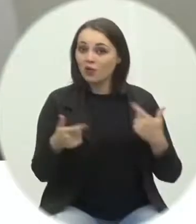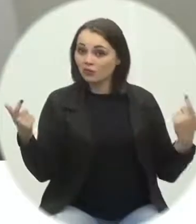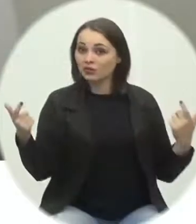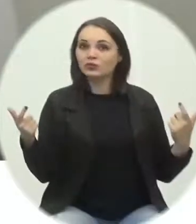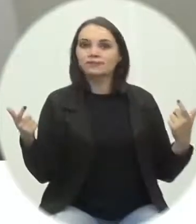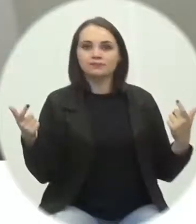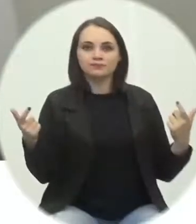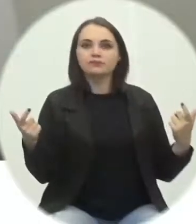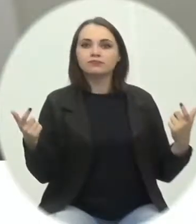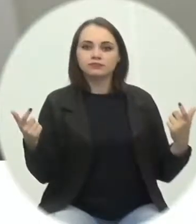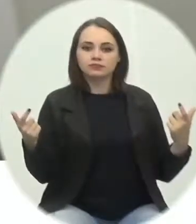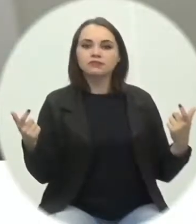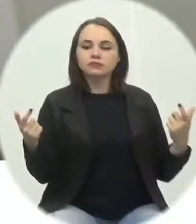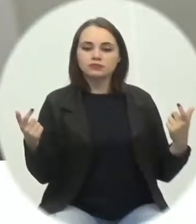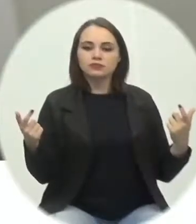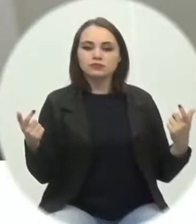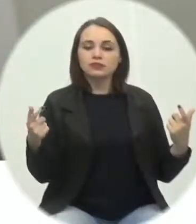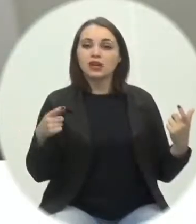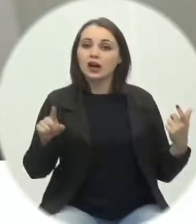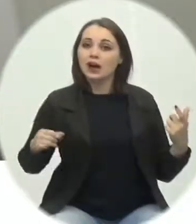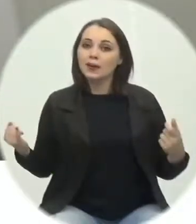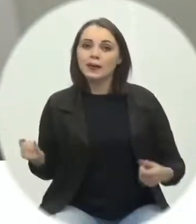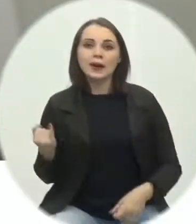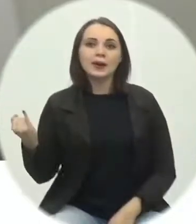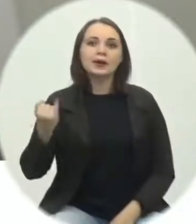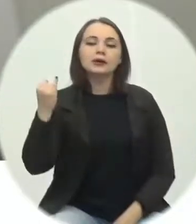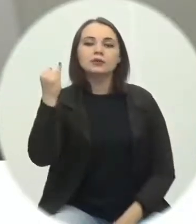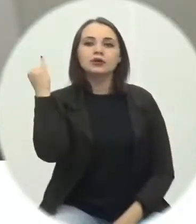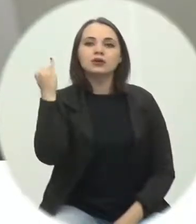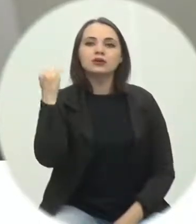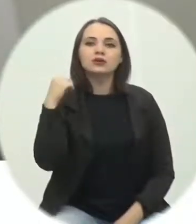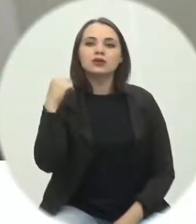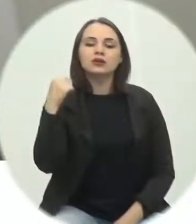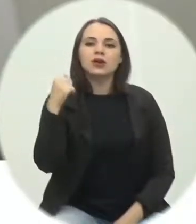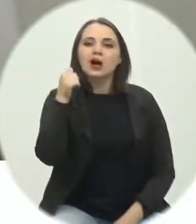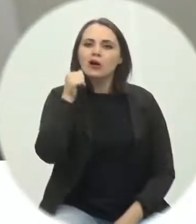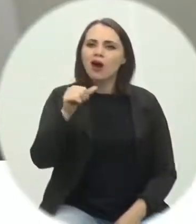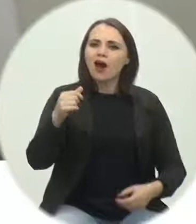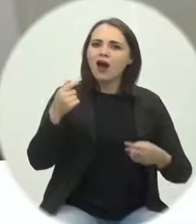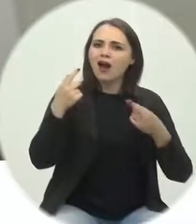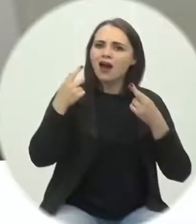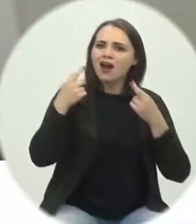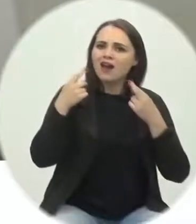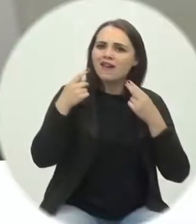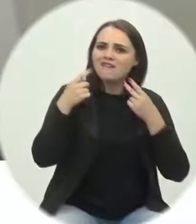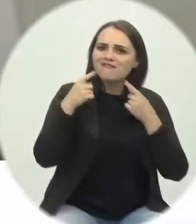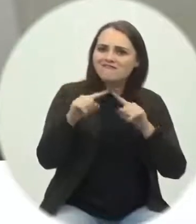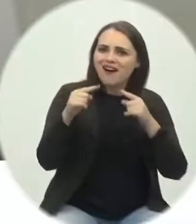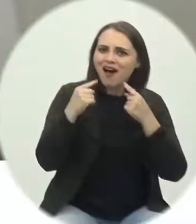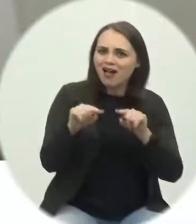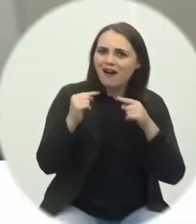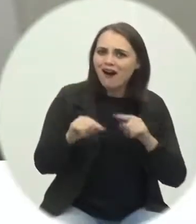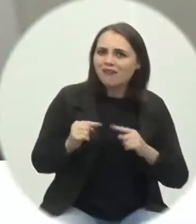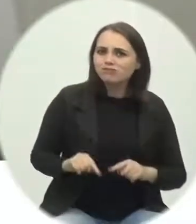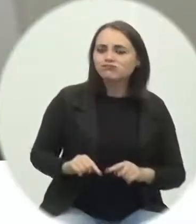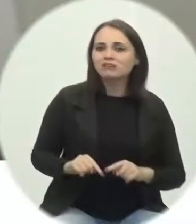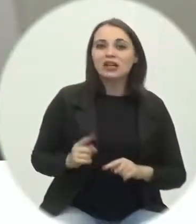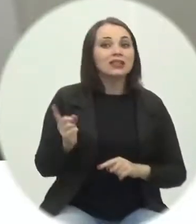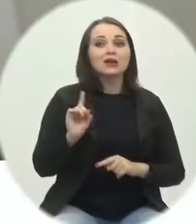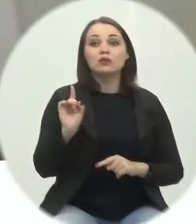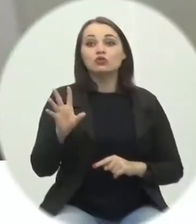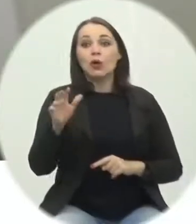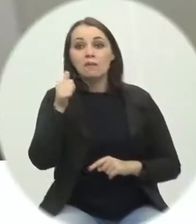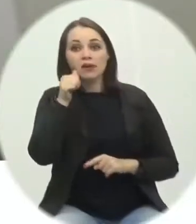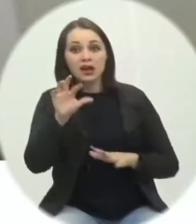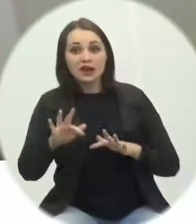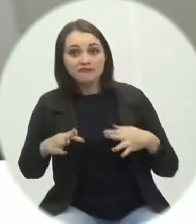é importante a denúncia, né? Denunciar, não só a mulher que está sofrendo, a família